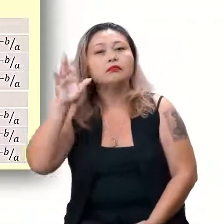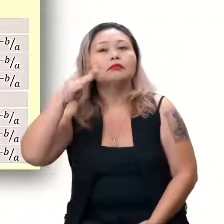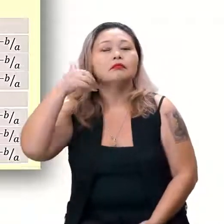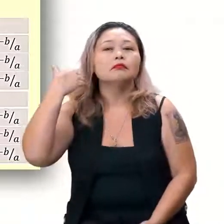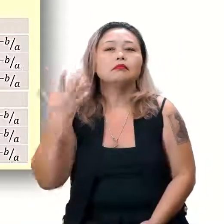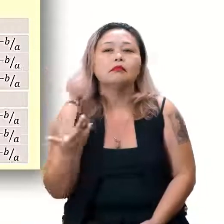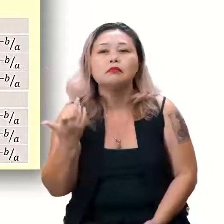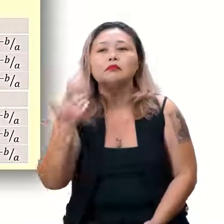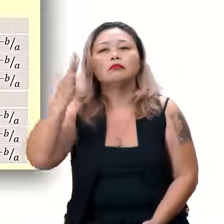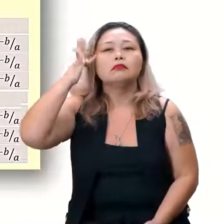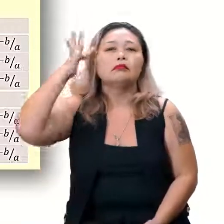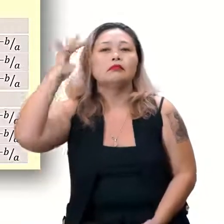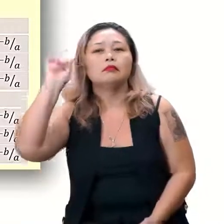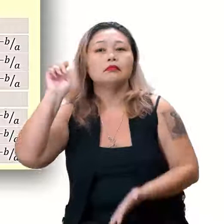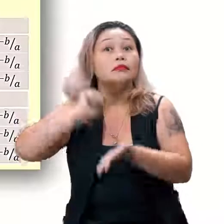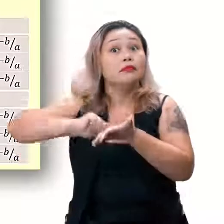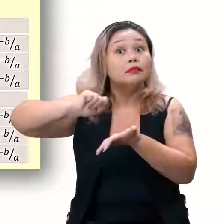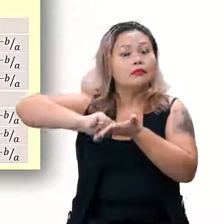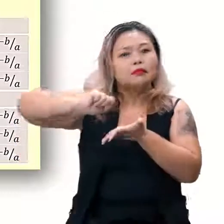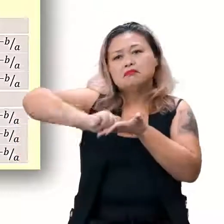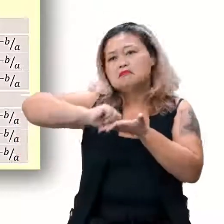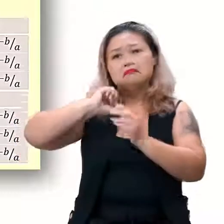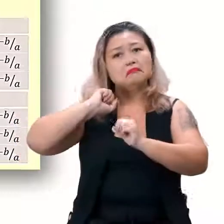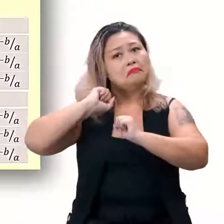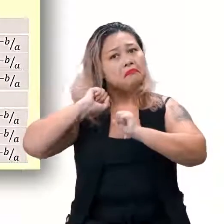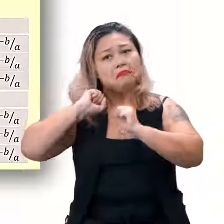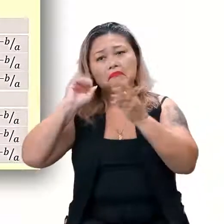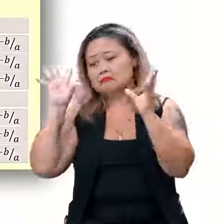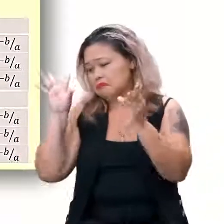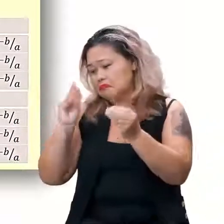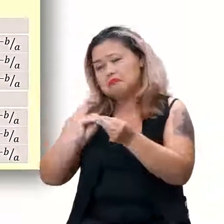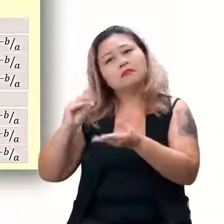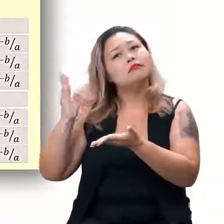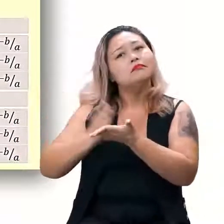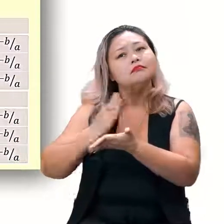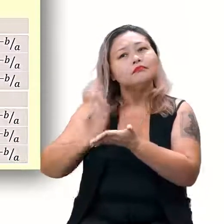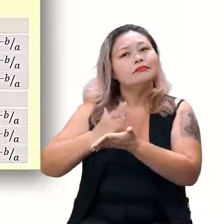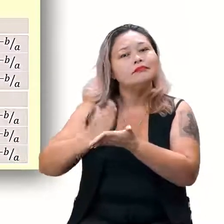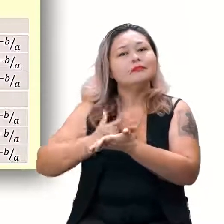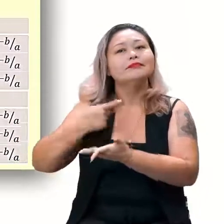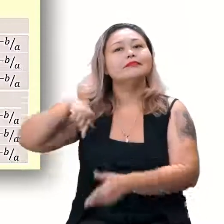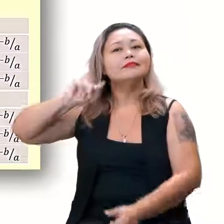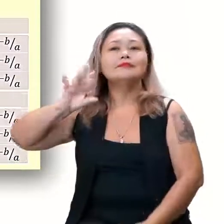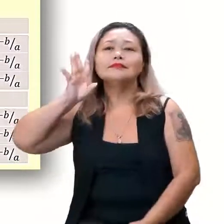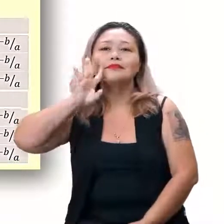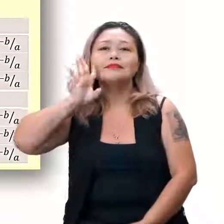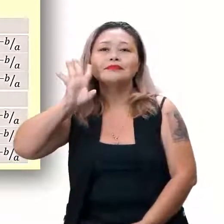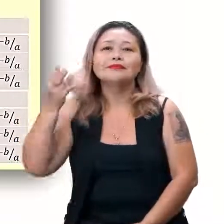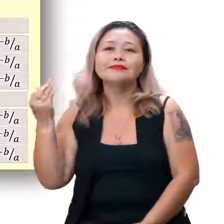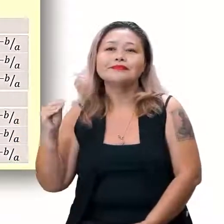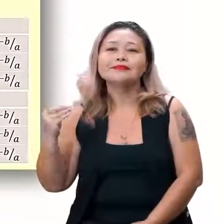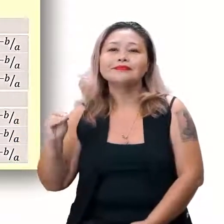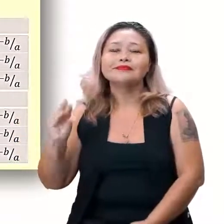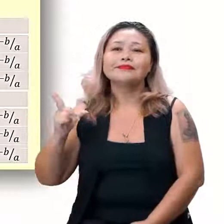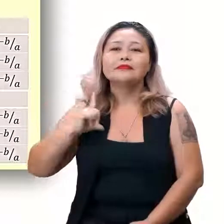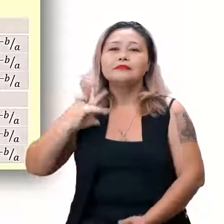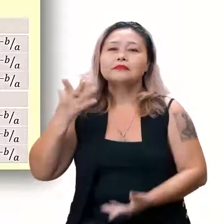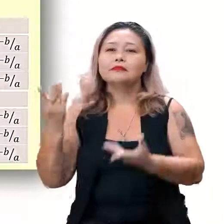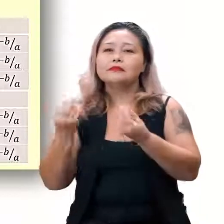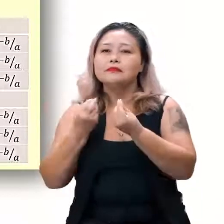teoria escrita, você pode colocar como resumo no caderno. E aqui, bem legal, que ele colocou lá um formato